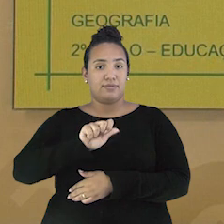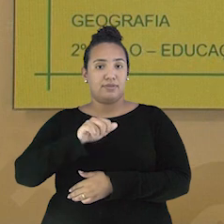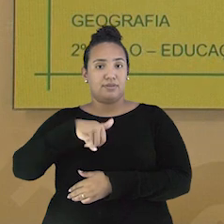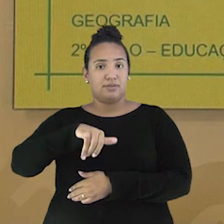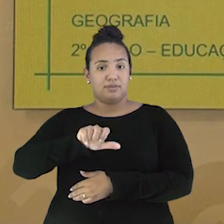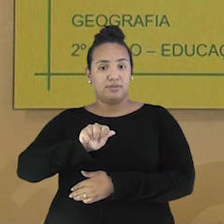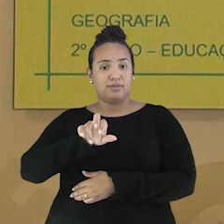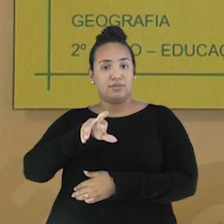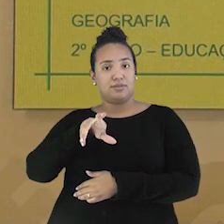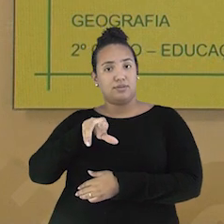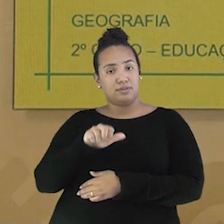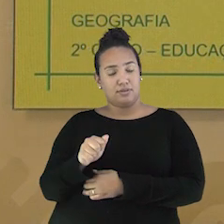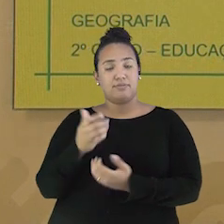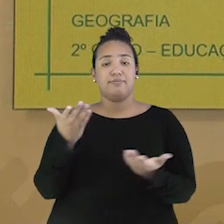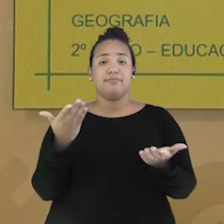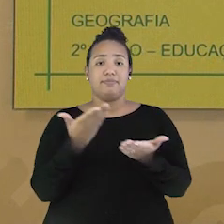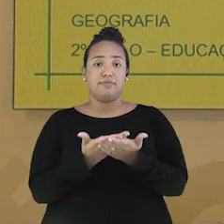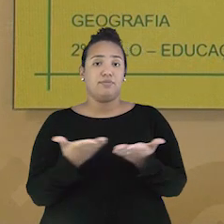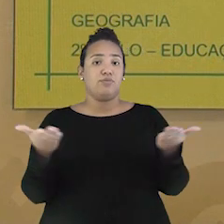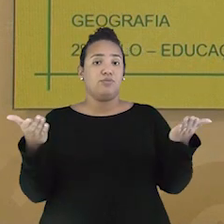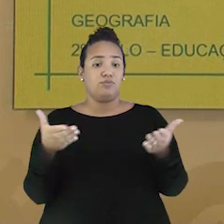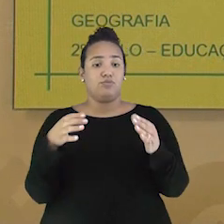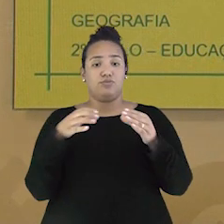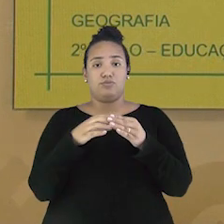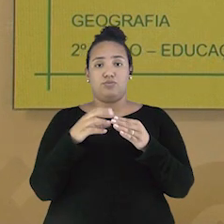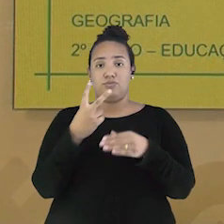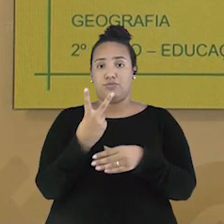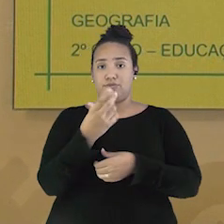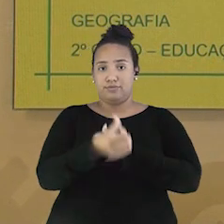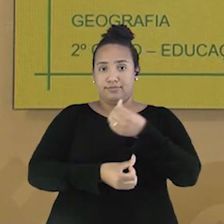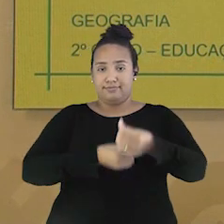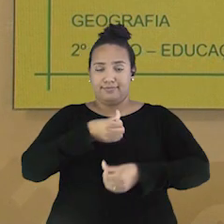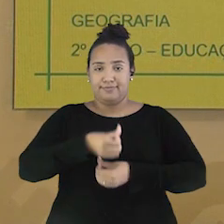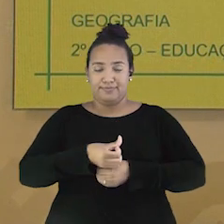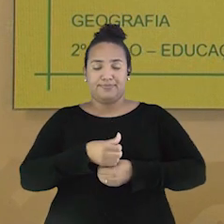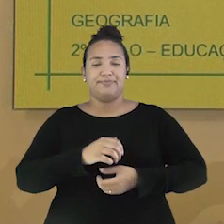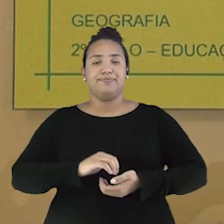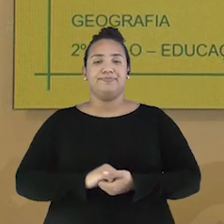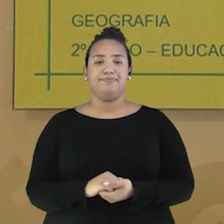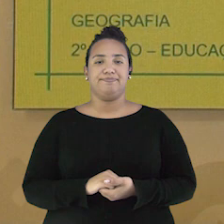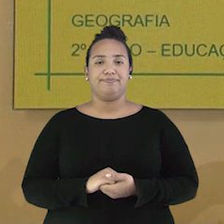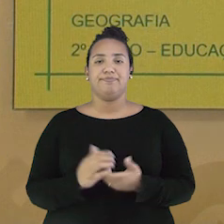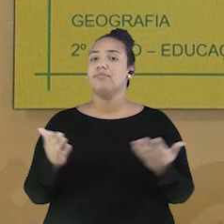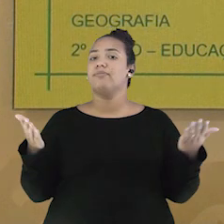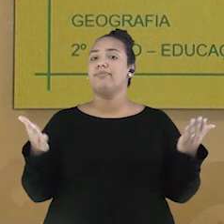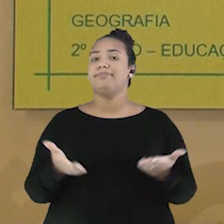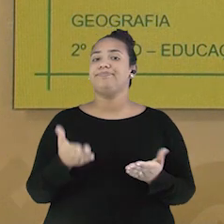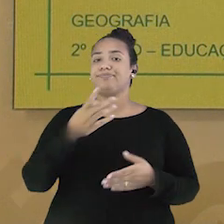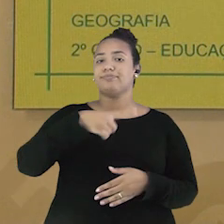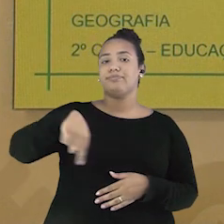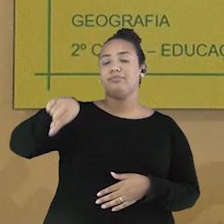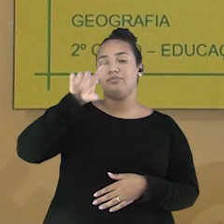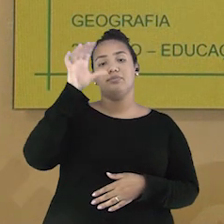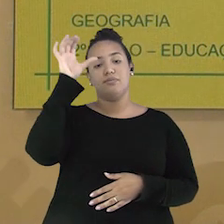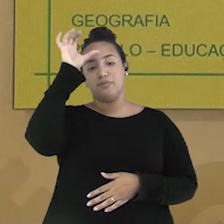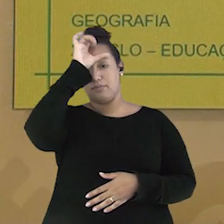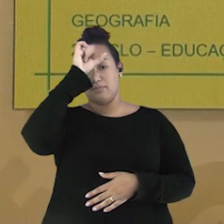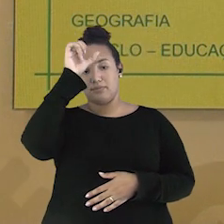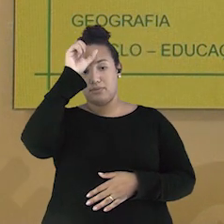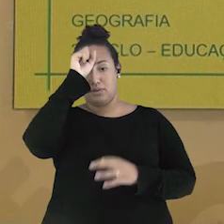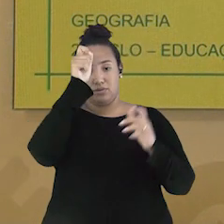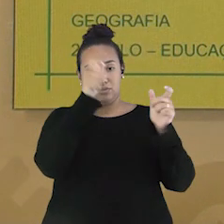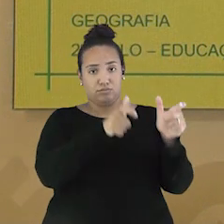e essa aula é voltada para os estudantes do segundo ciclo da EJA. Hoje nós vamos trabalhar sobre